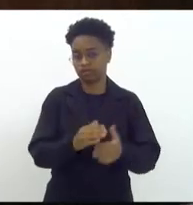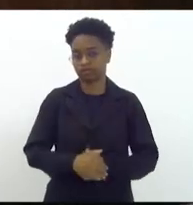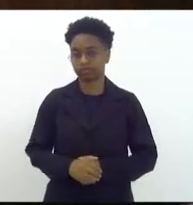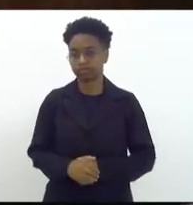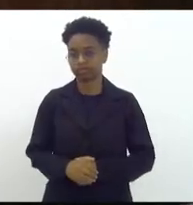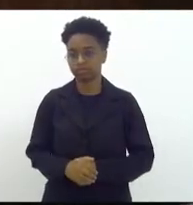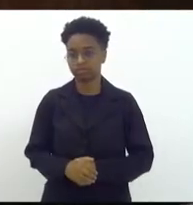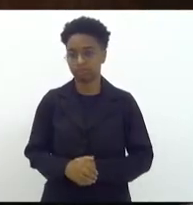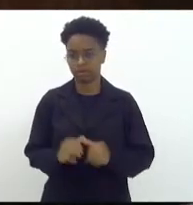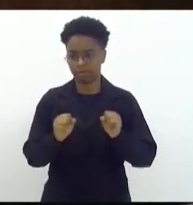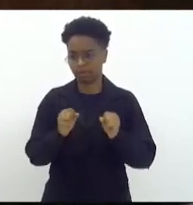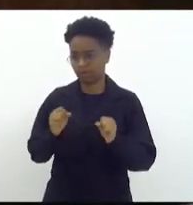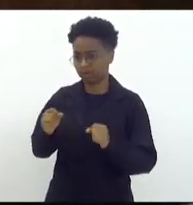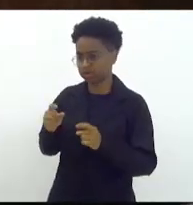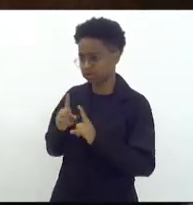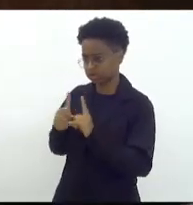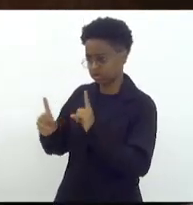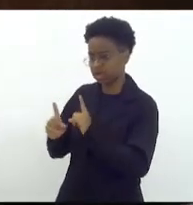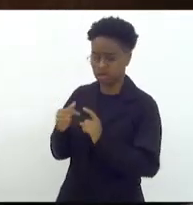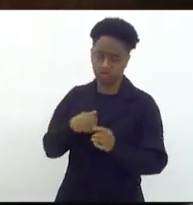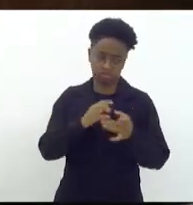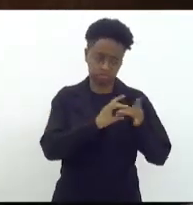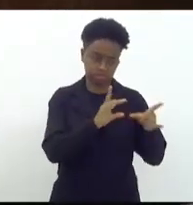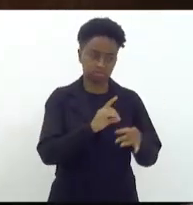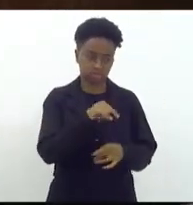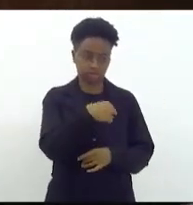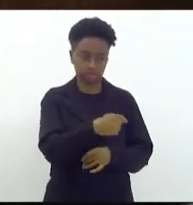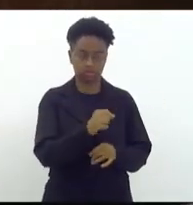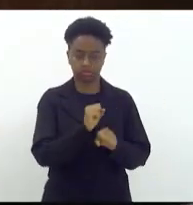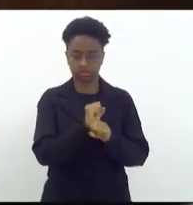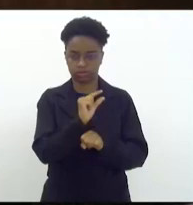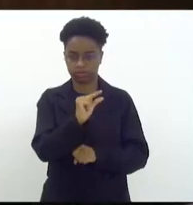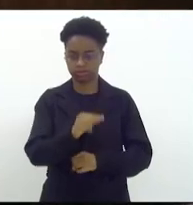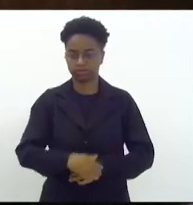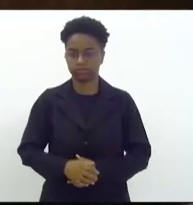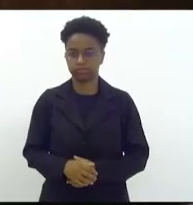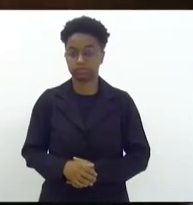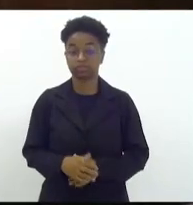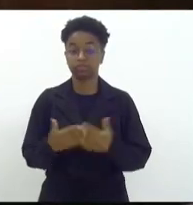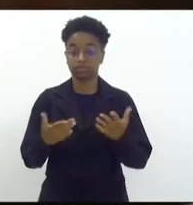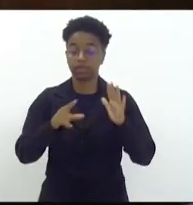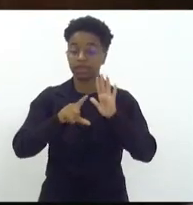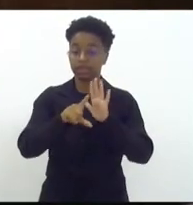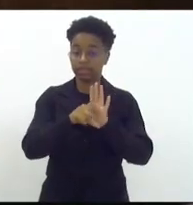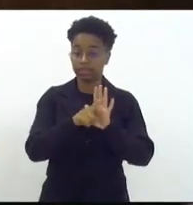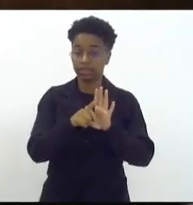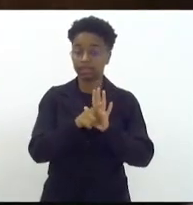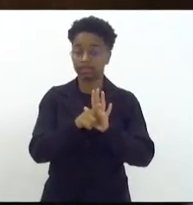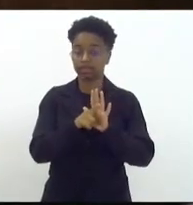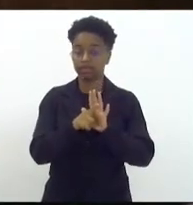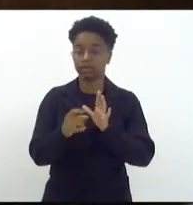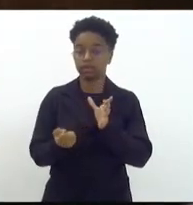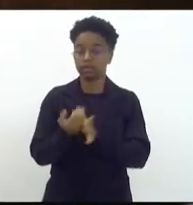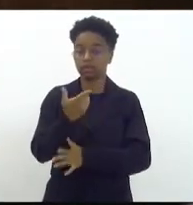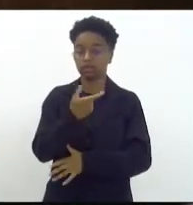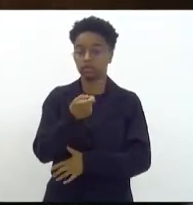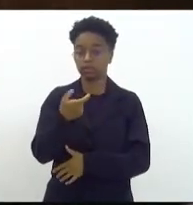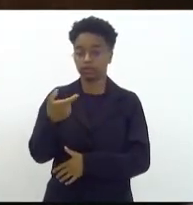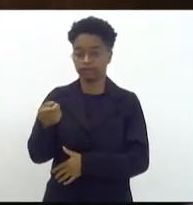me concede uma parte, senhora? Já vou? Com certeza. Essa lei, ela é de 2020